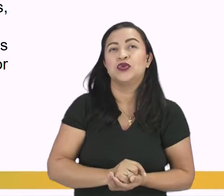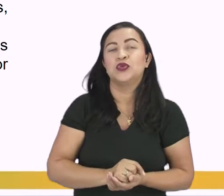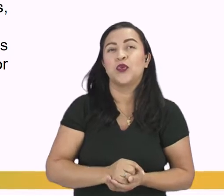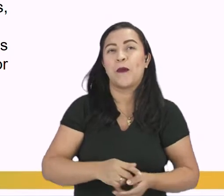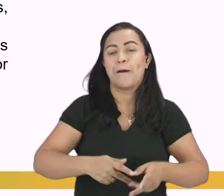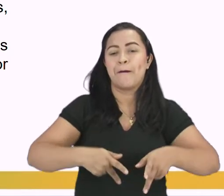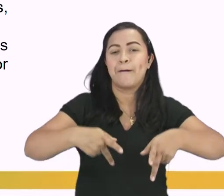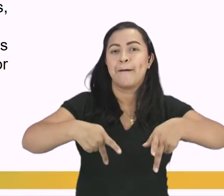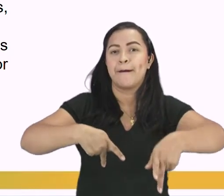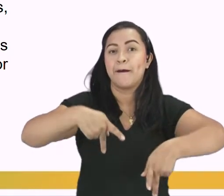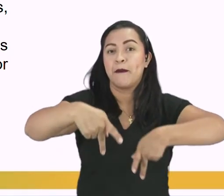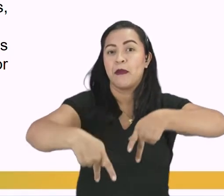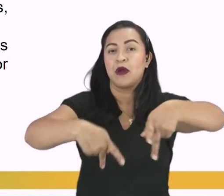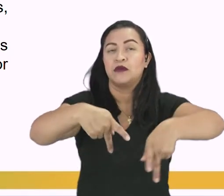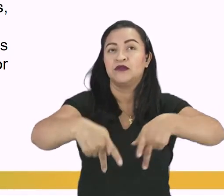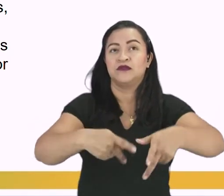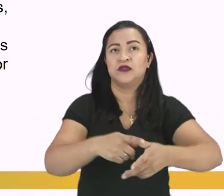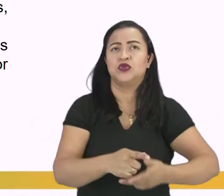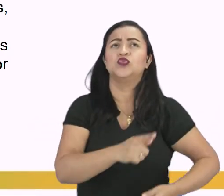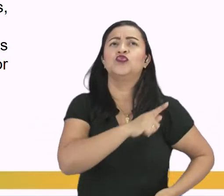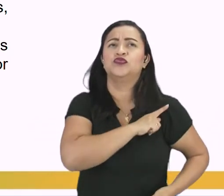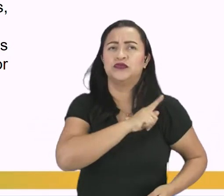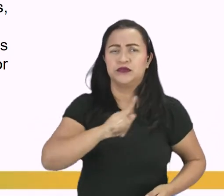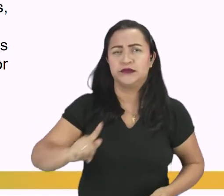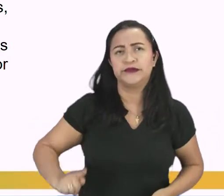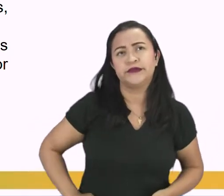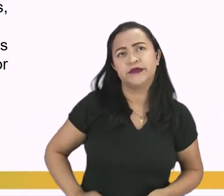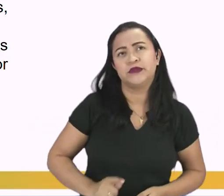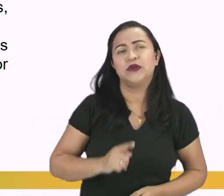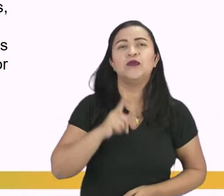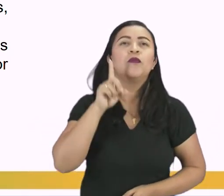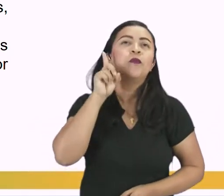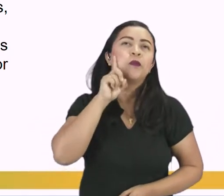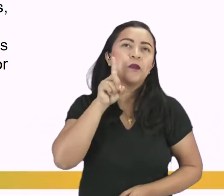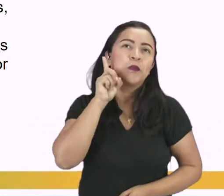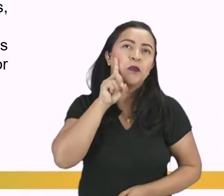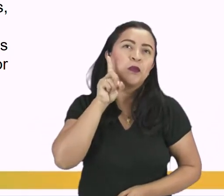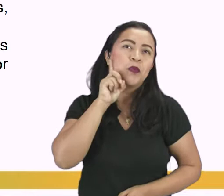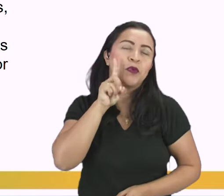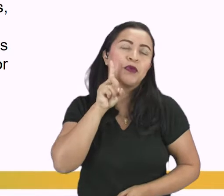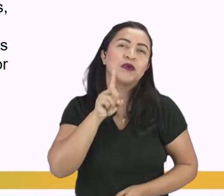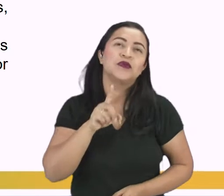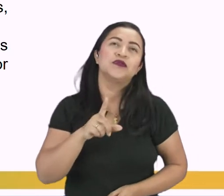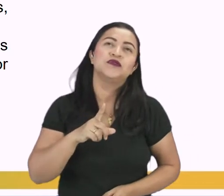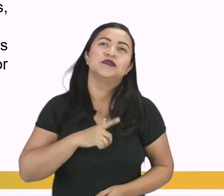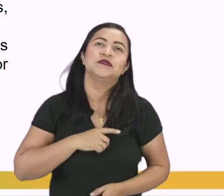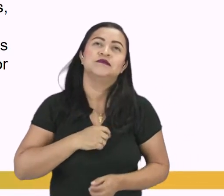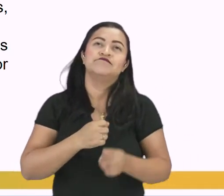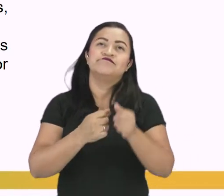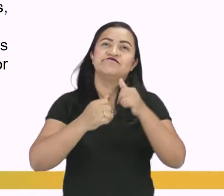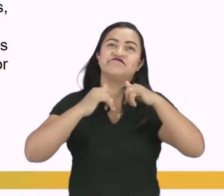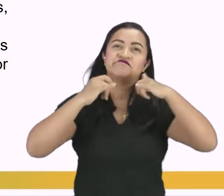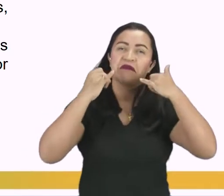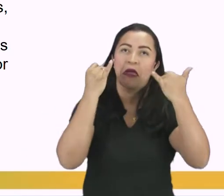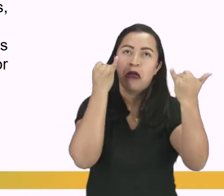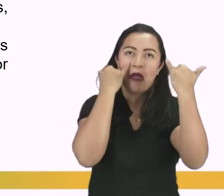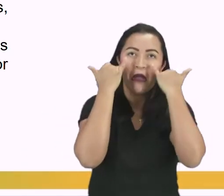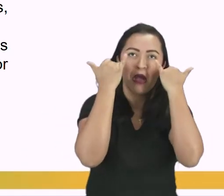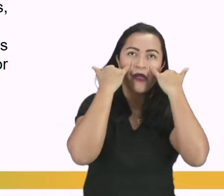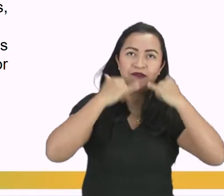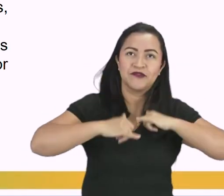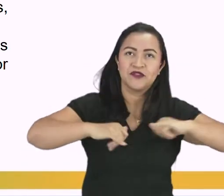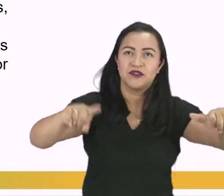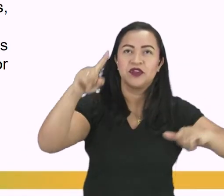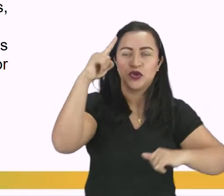-manifesto? Governantes dos Estados Unidos divulgaram a ideologia destino